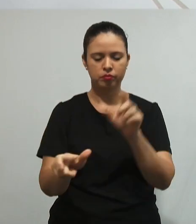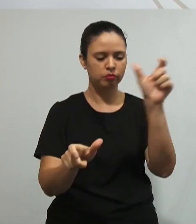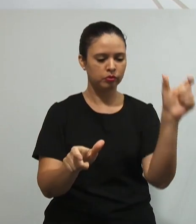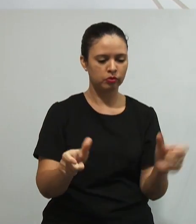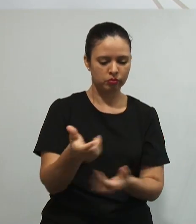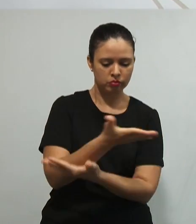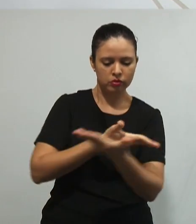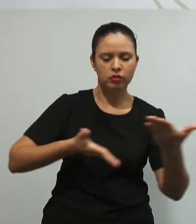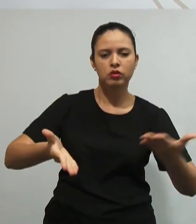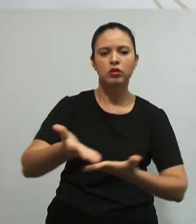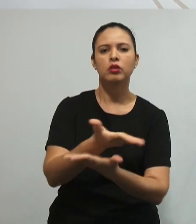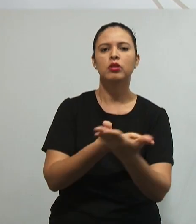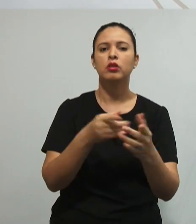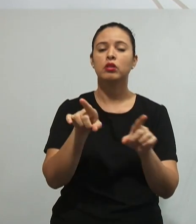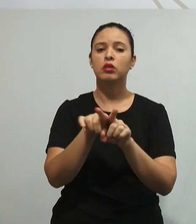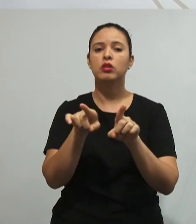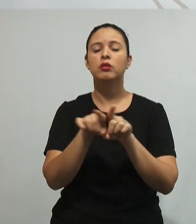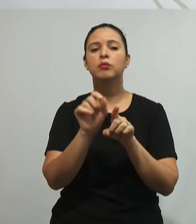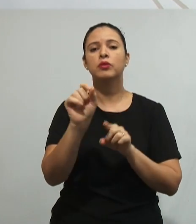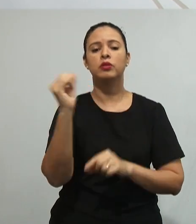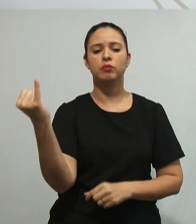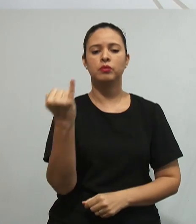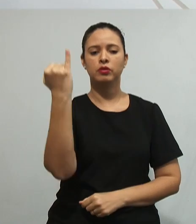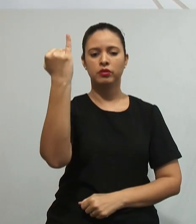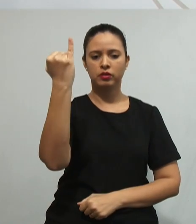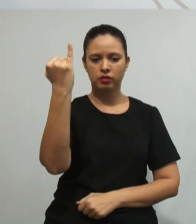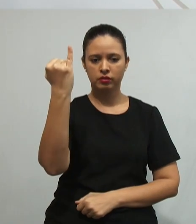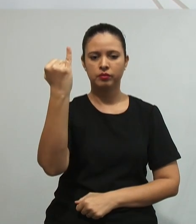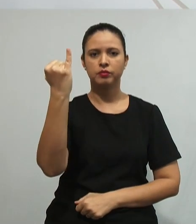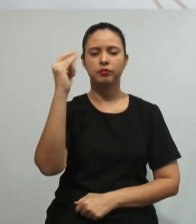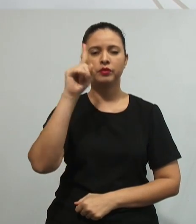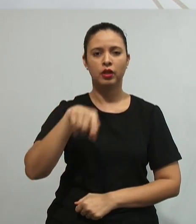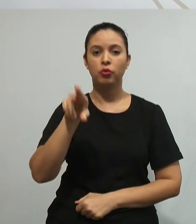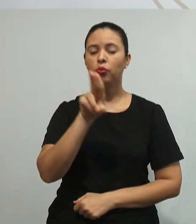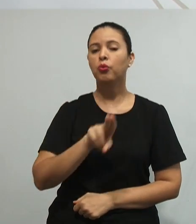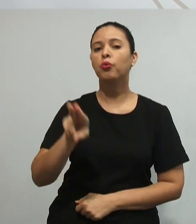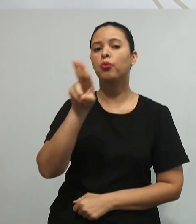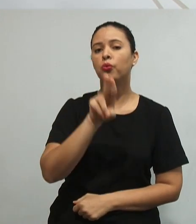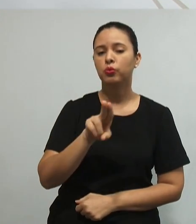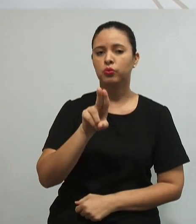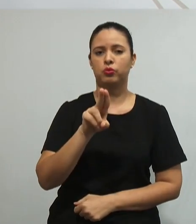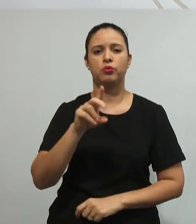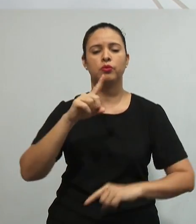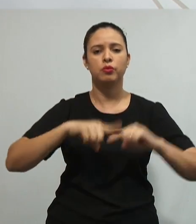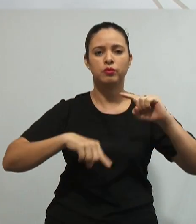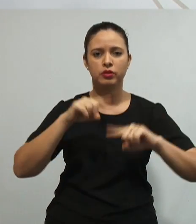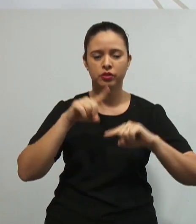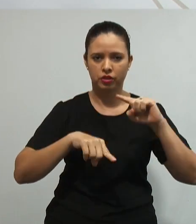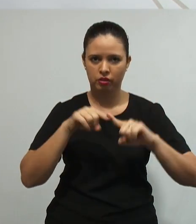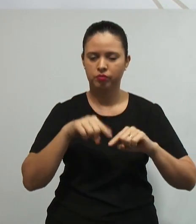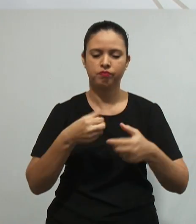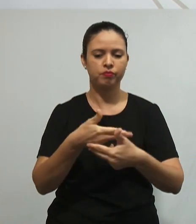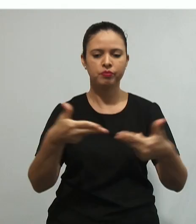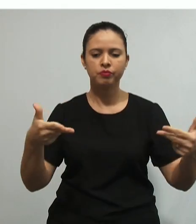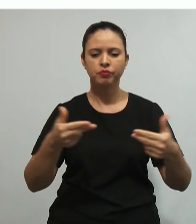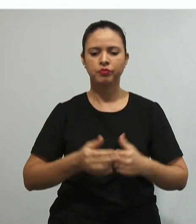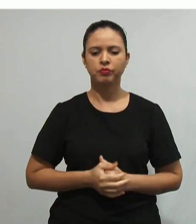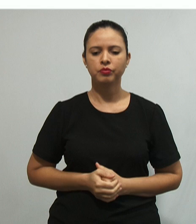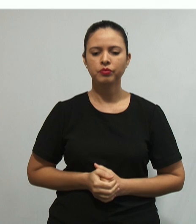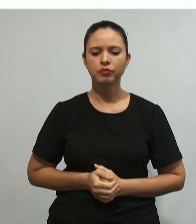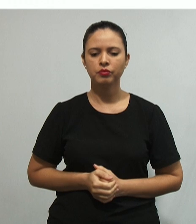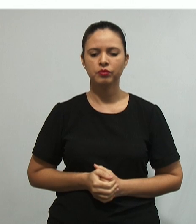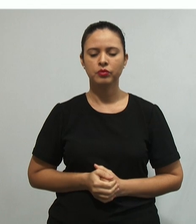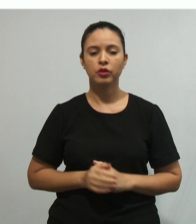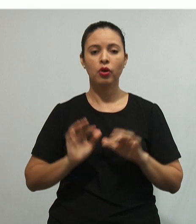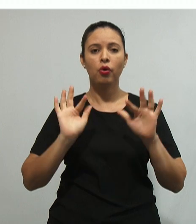Mas também leva em consideração a importância da manipulação da criança sobre o objeto. E, por